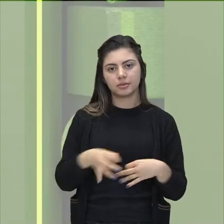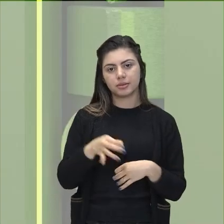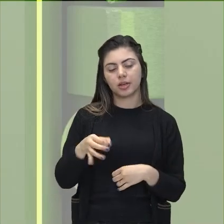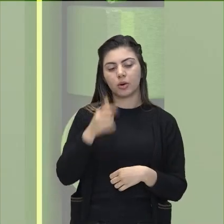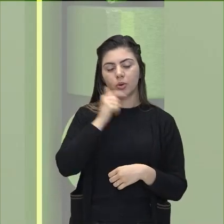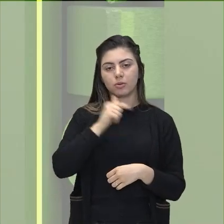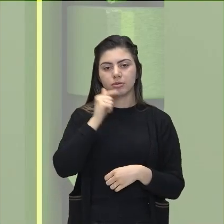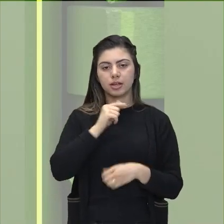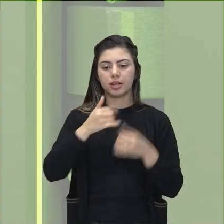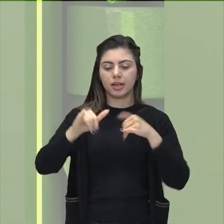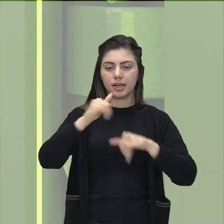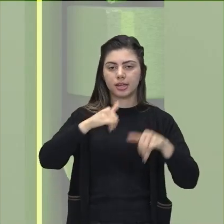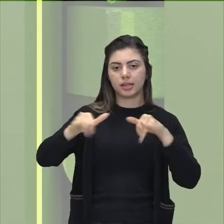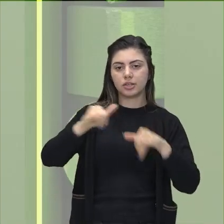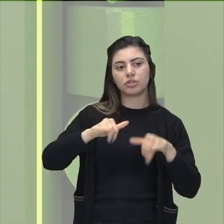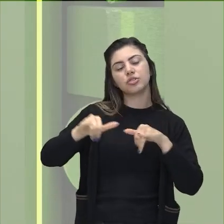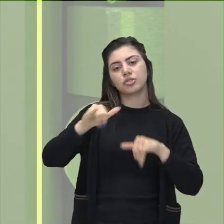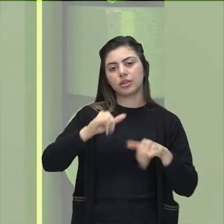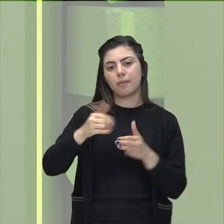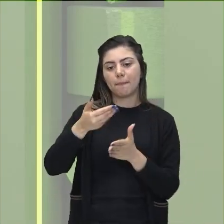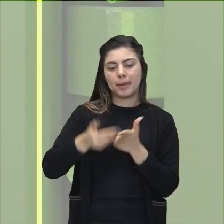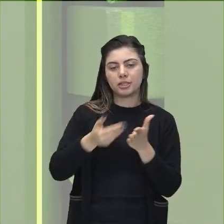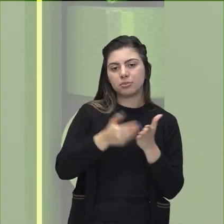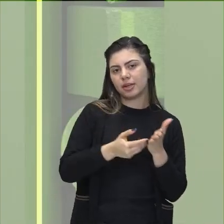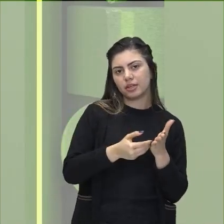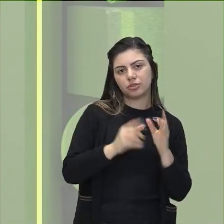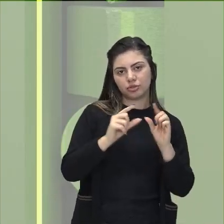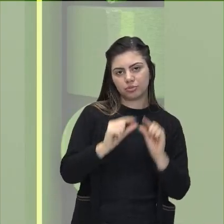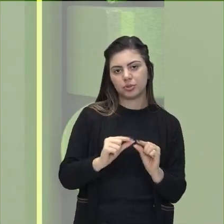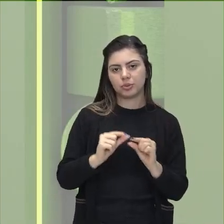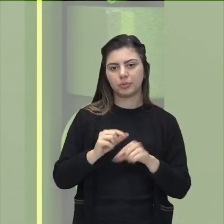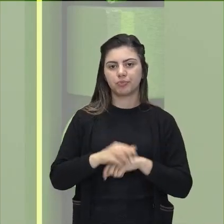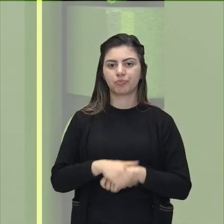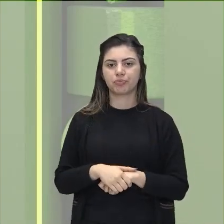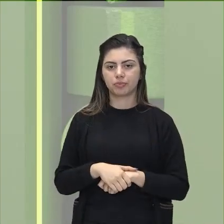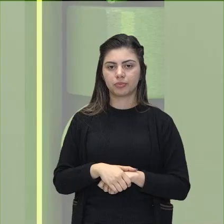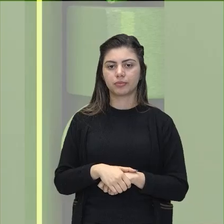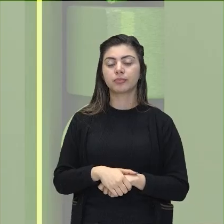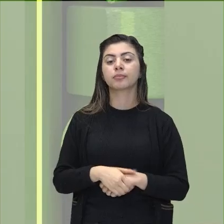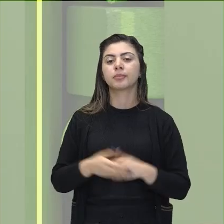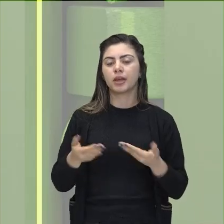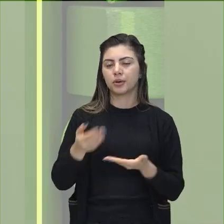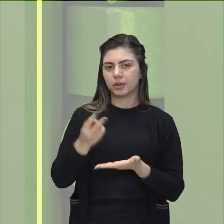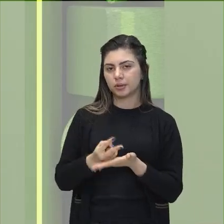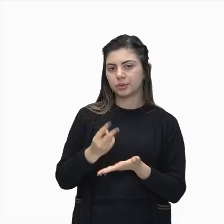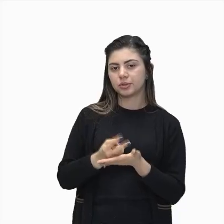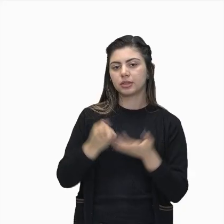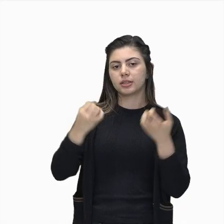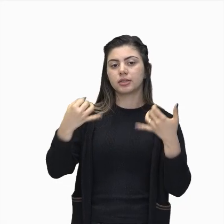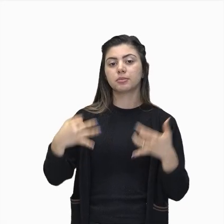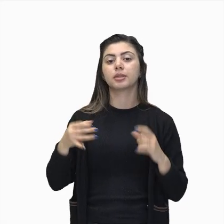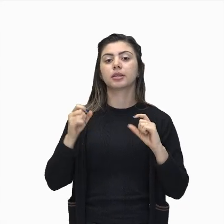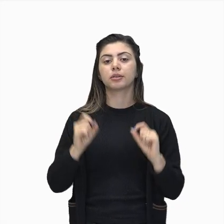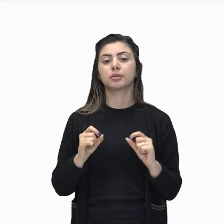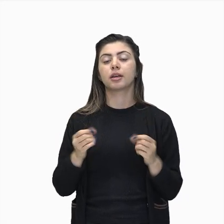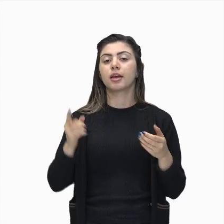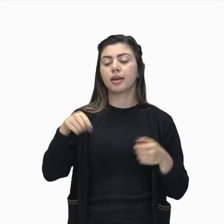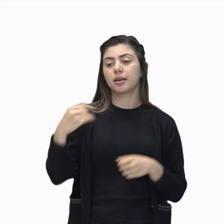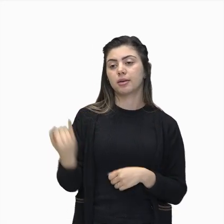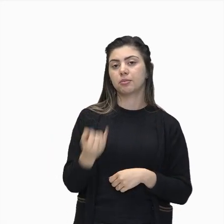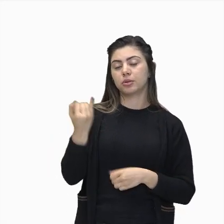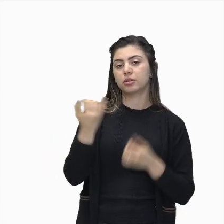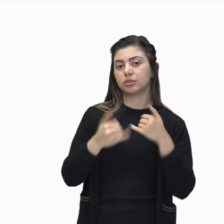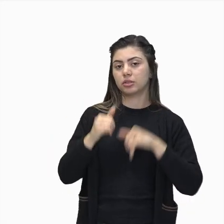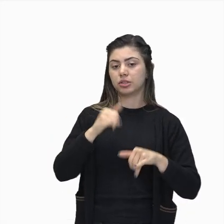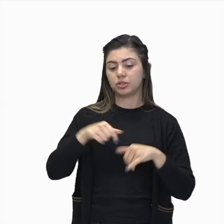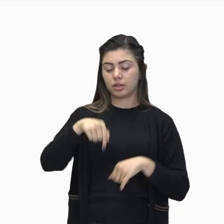para que as perdas sejam ainda menores, tá, gente? Mas eu quero continuar falando sobre a importância dessa energia elétrica aqui no